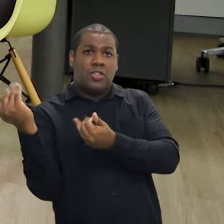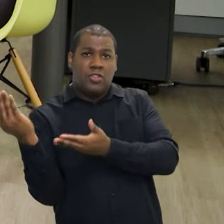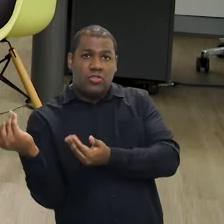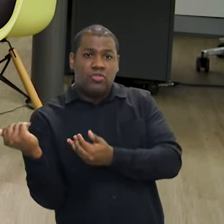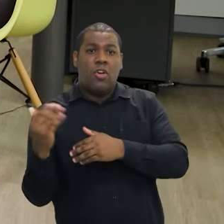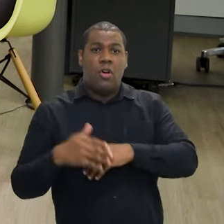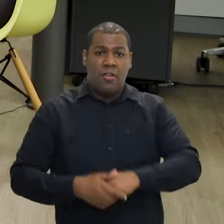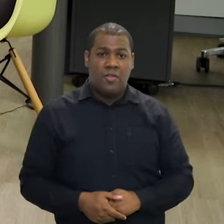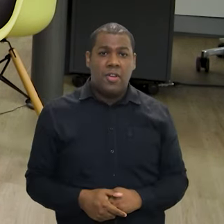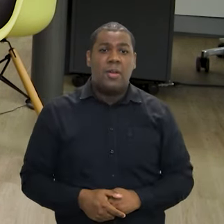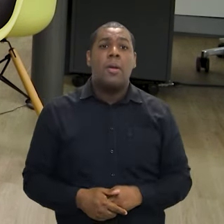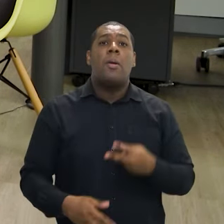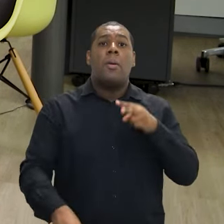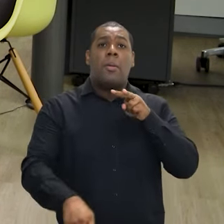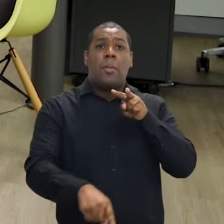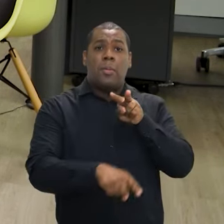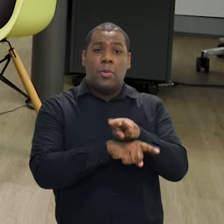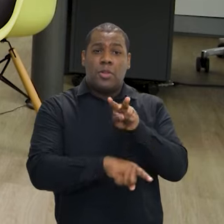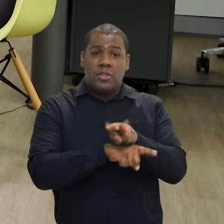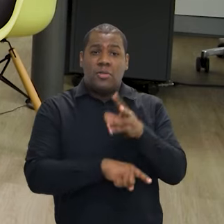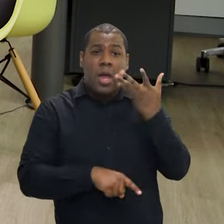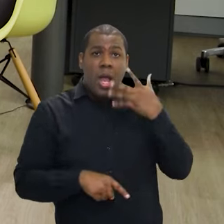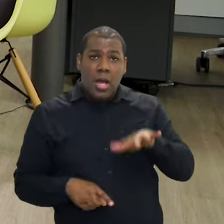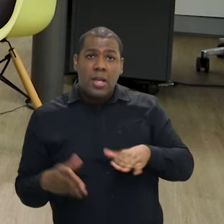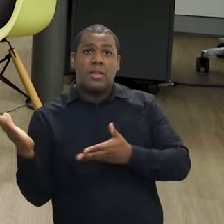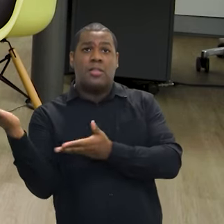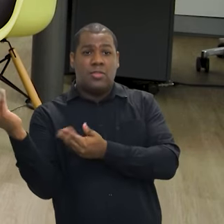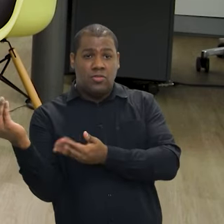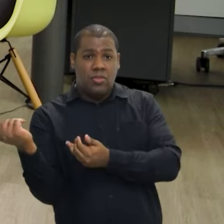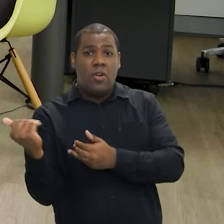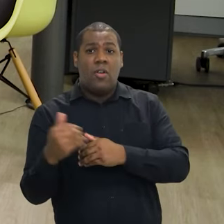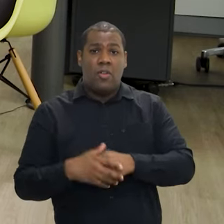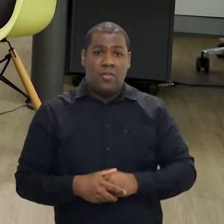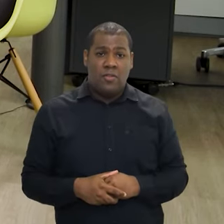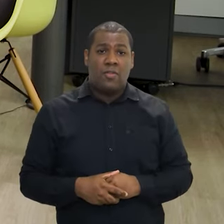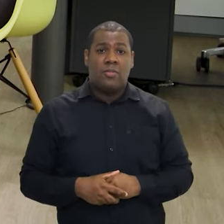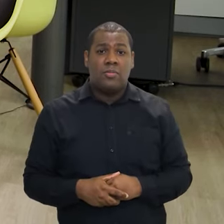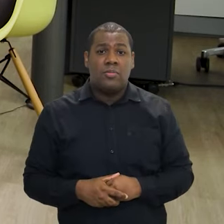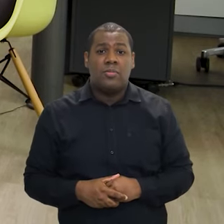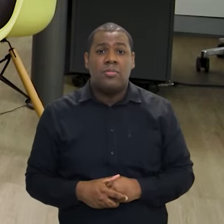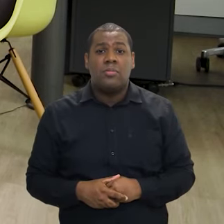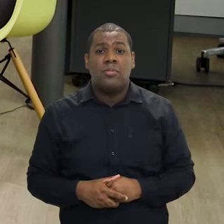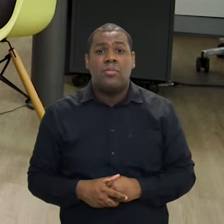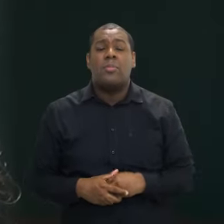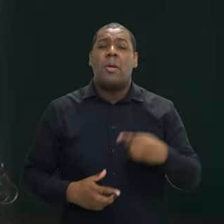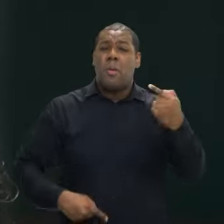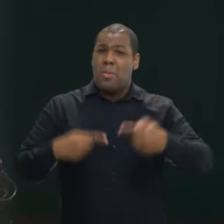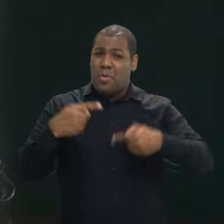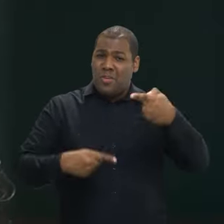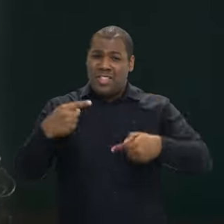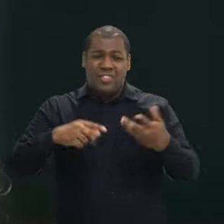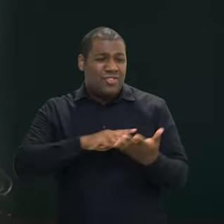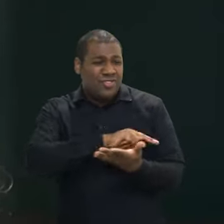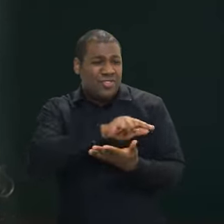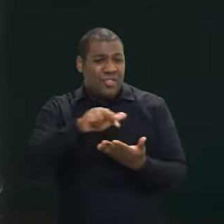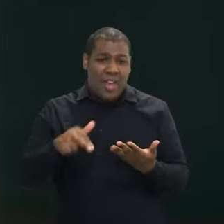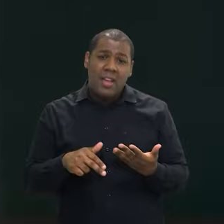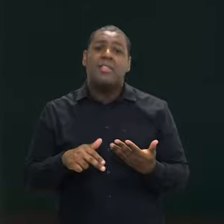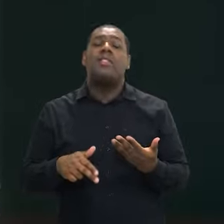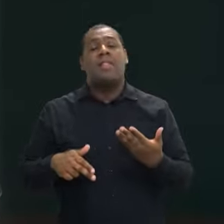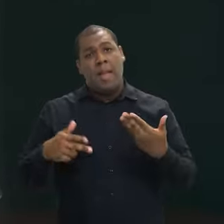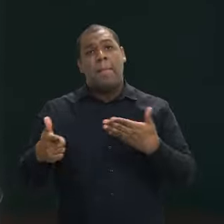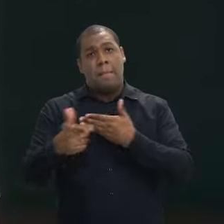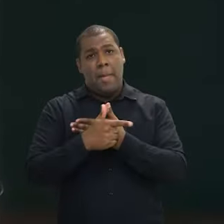e adolescente, o programa para a proteção de crianças e adolescentes ameaçados. Então, diversas políticas são executadas